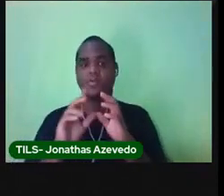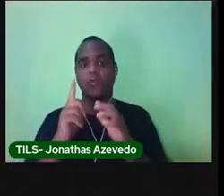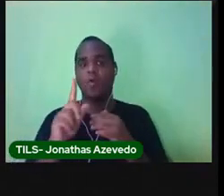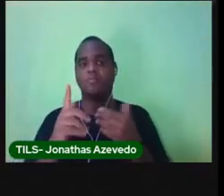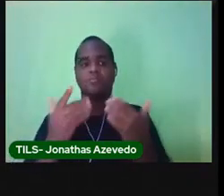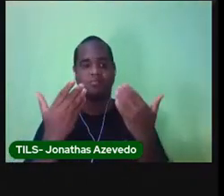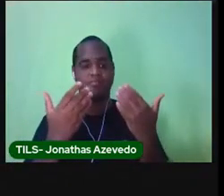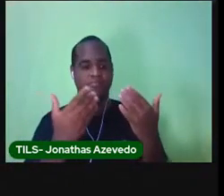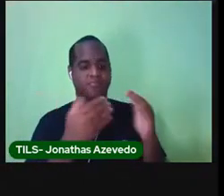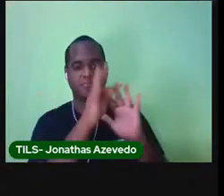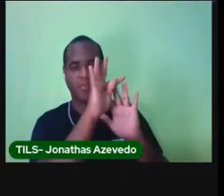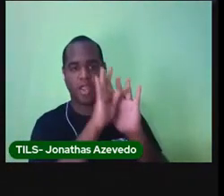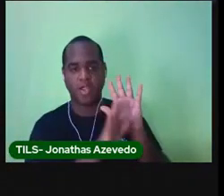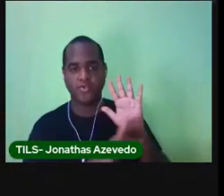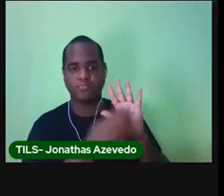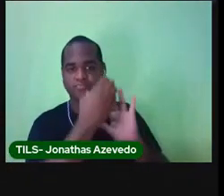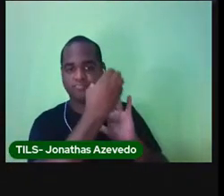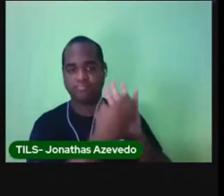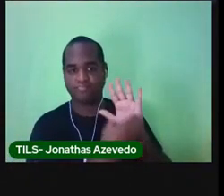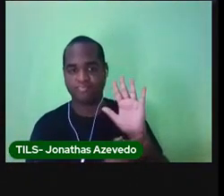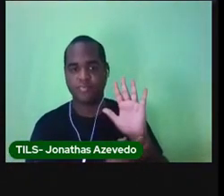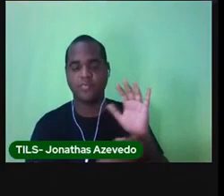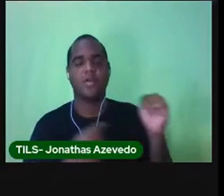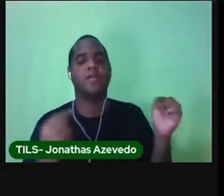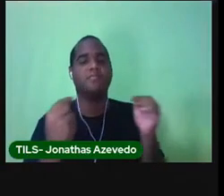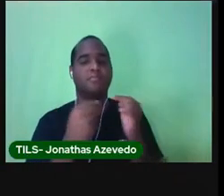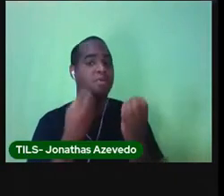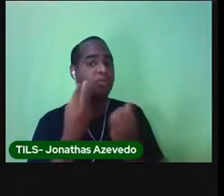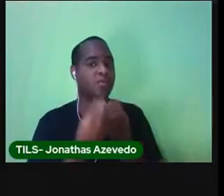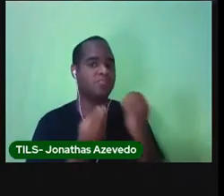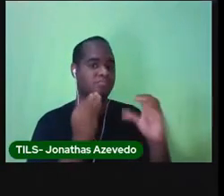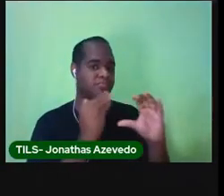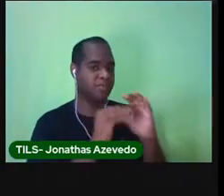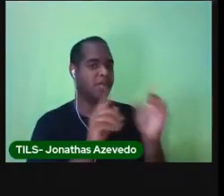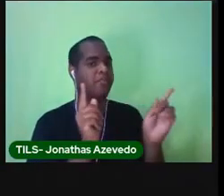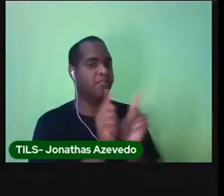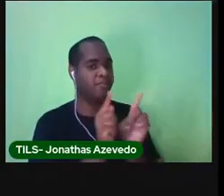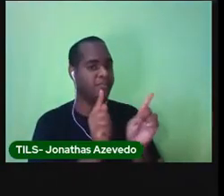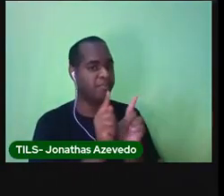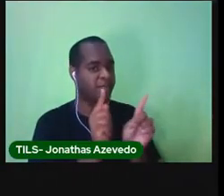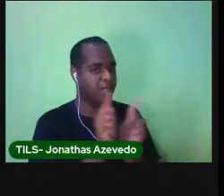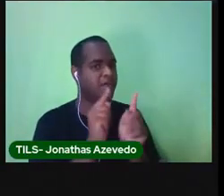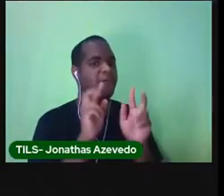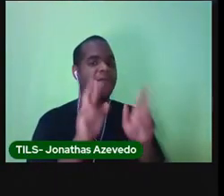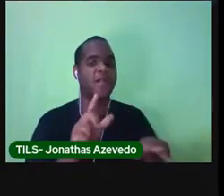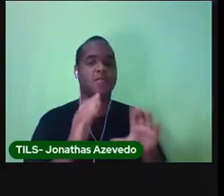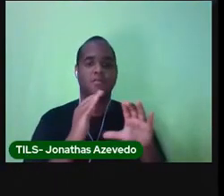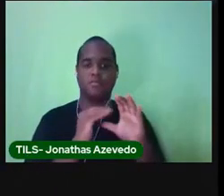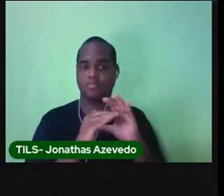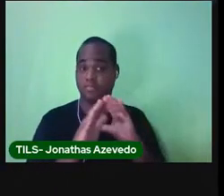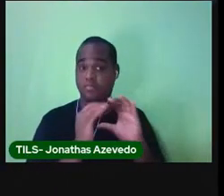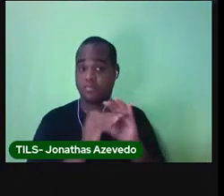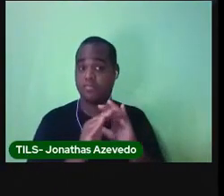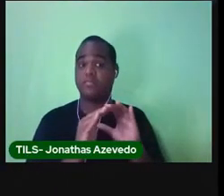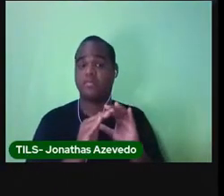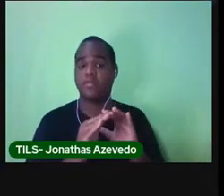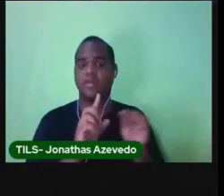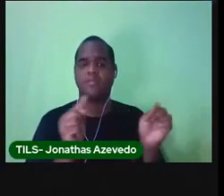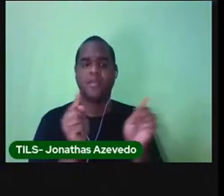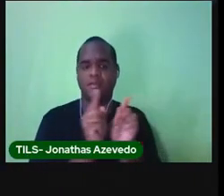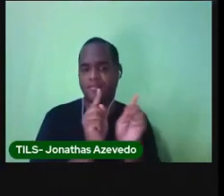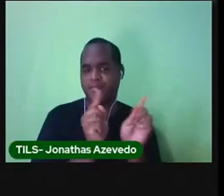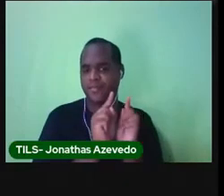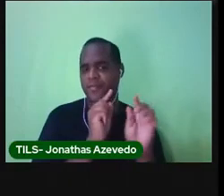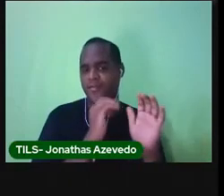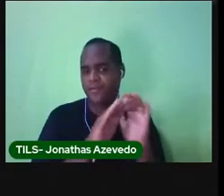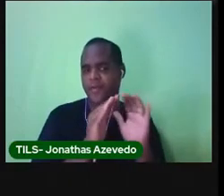do texto é onde fica a mensagem curta. não pode ser uma mensagem grande. É uma mensagem curtinha.